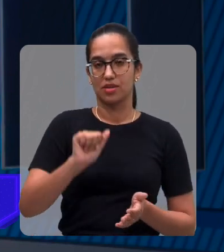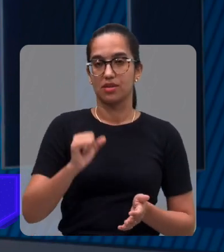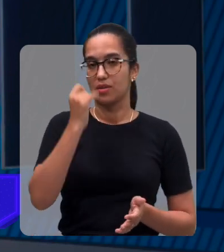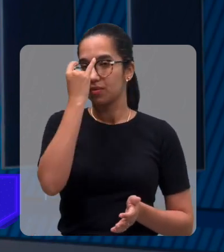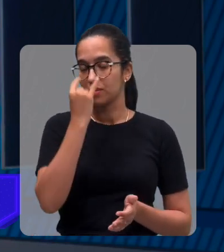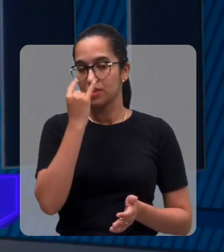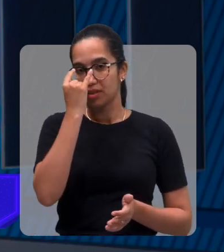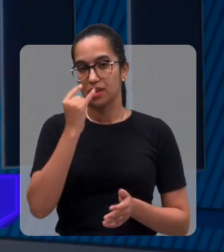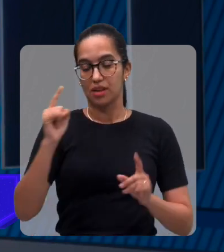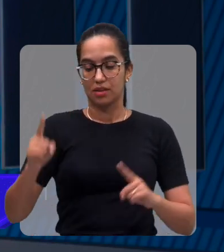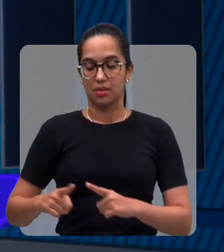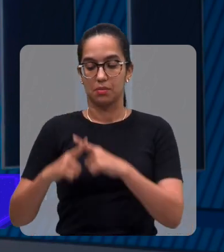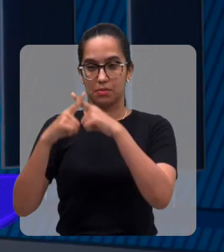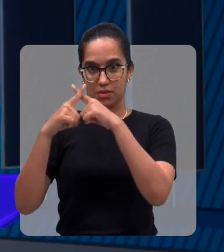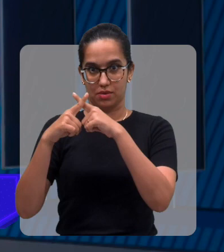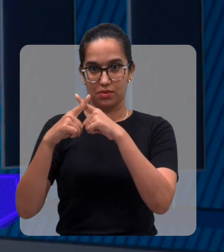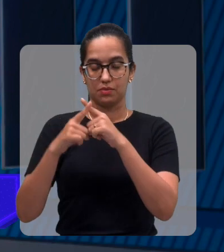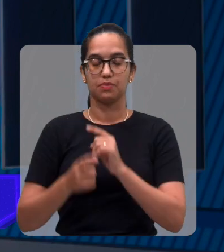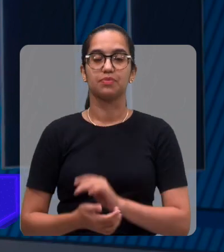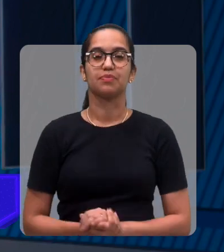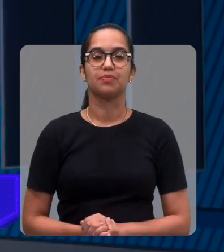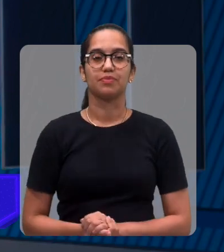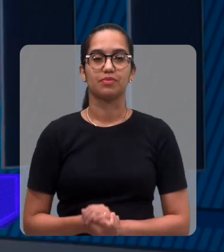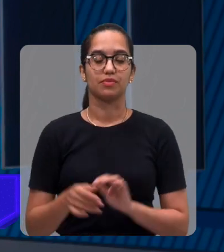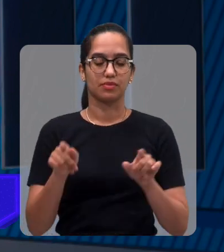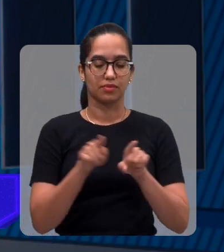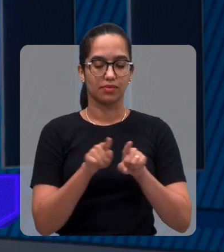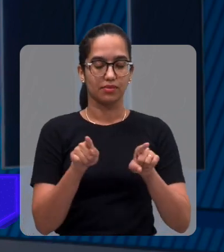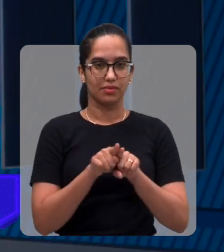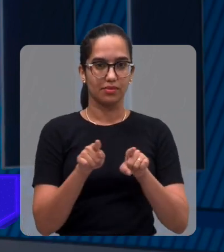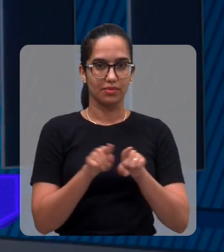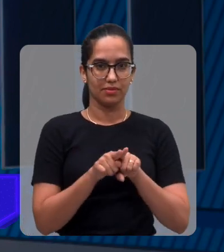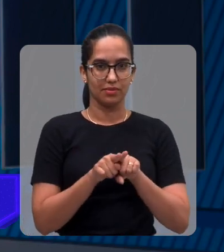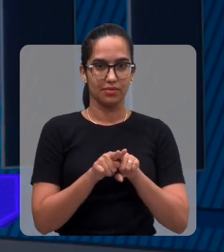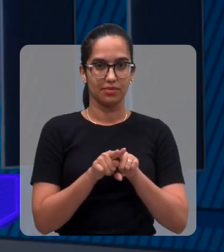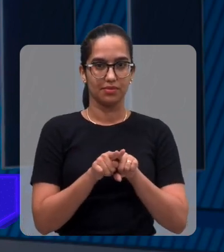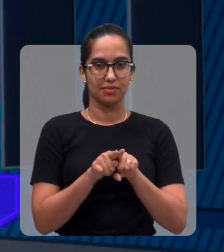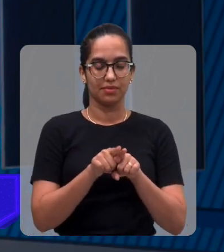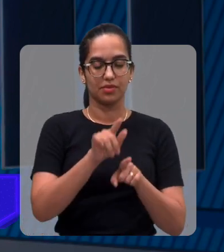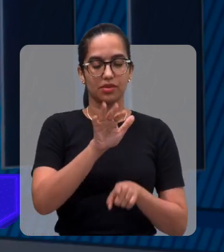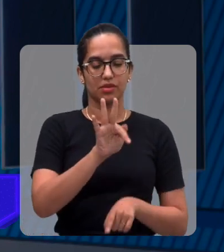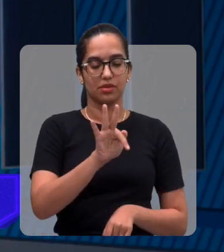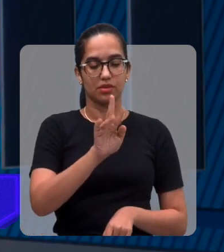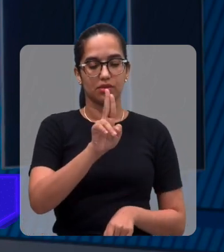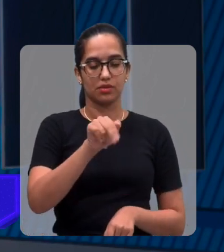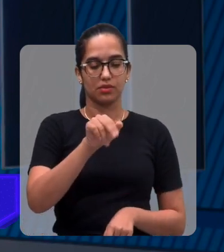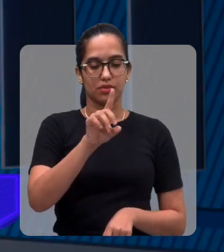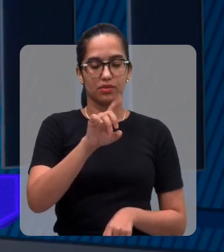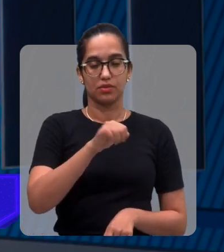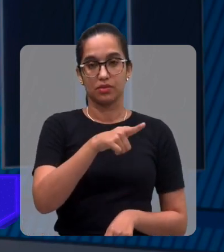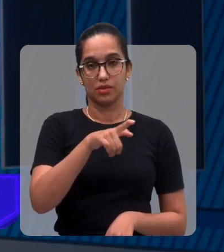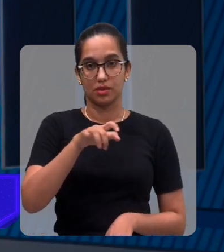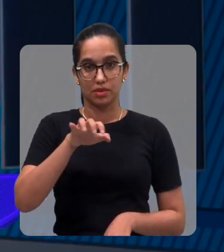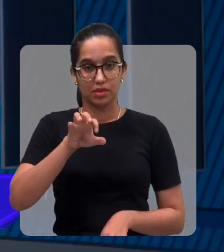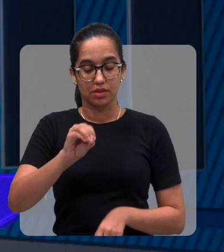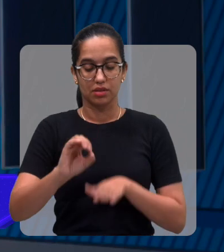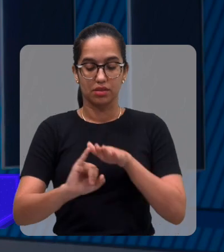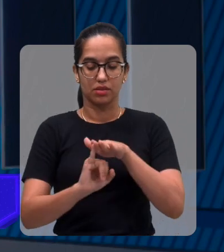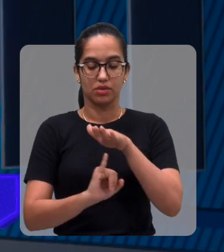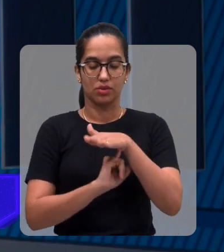Campo Maior, a DEVIC, e temos também a Fundação de Entidades de Cegos,